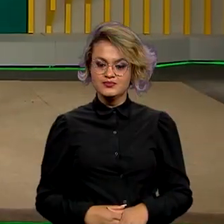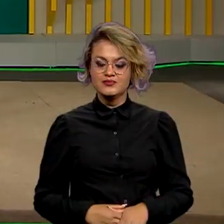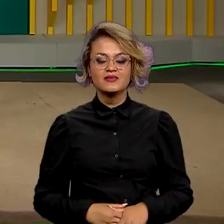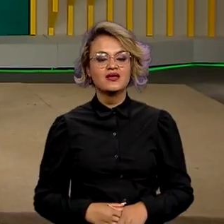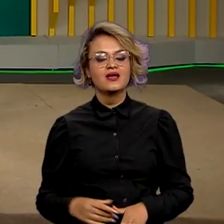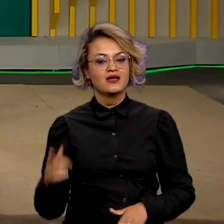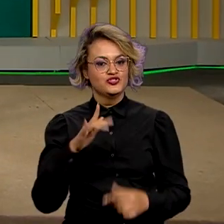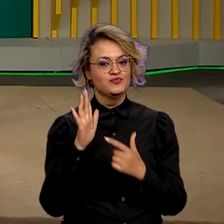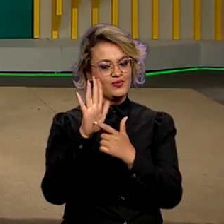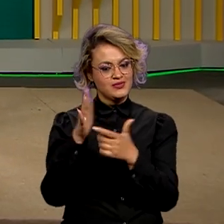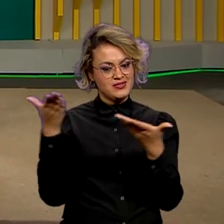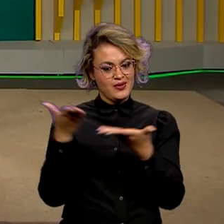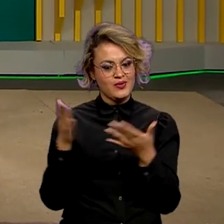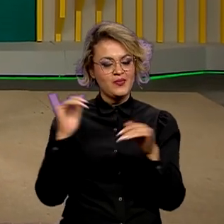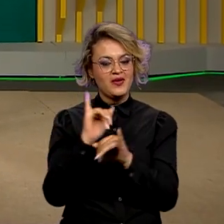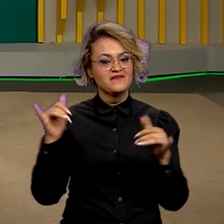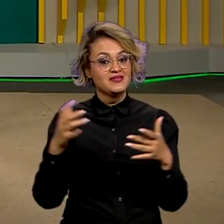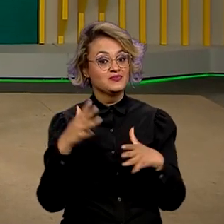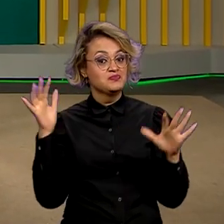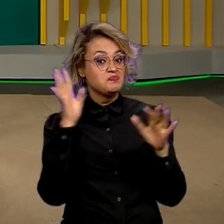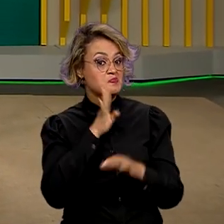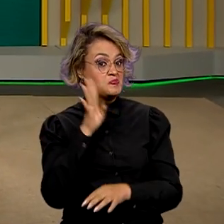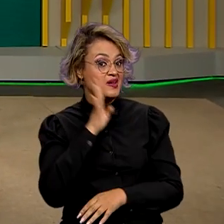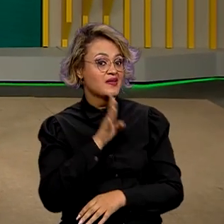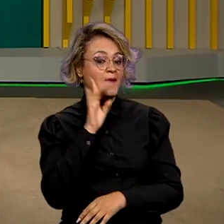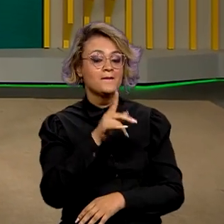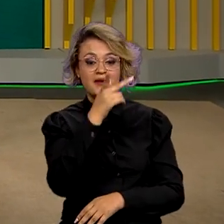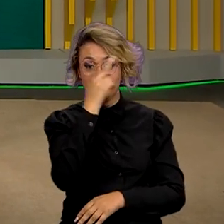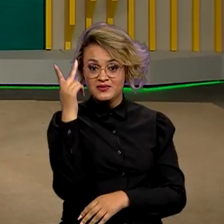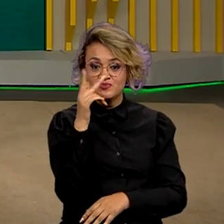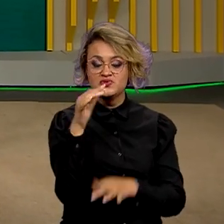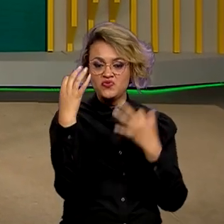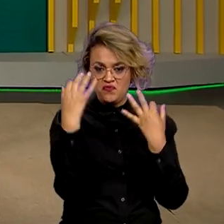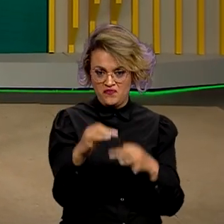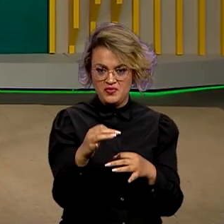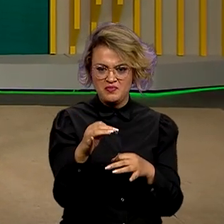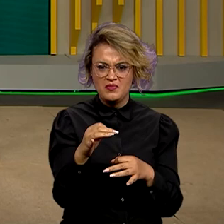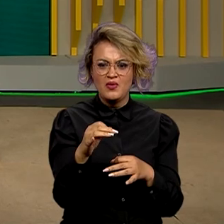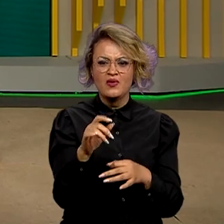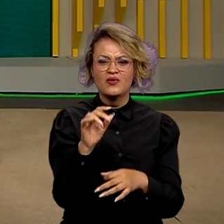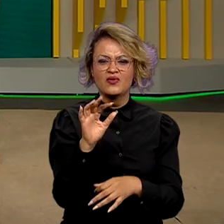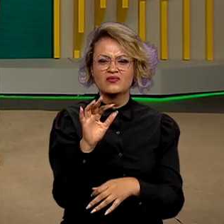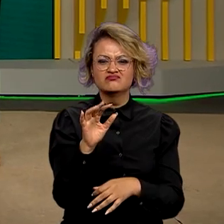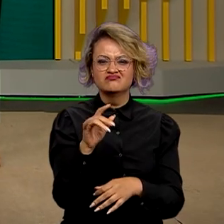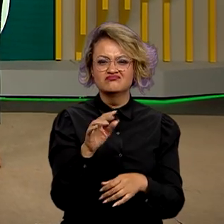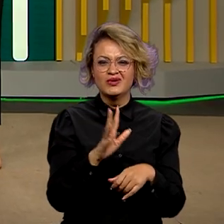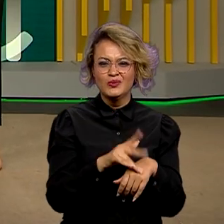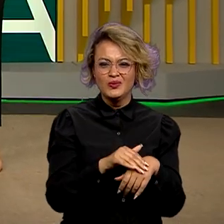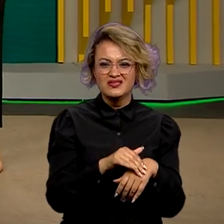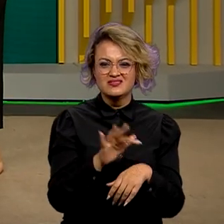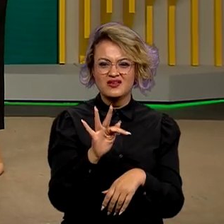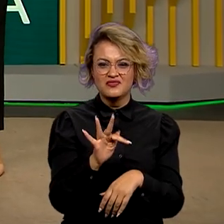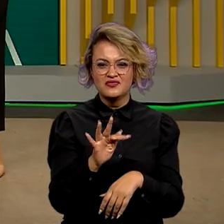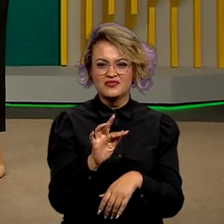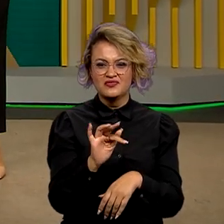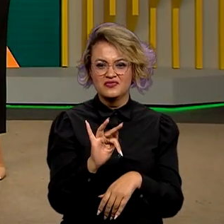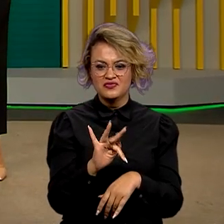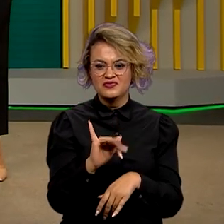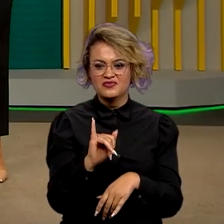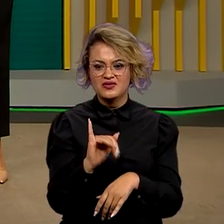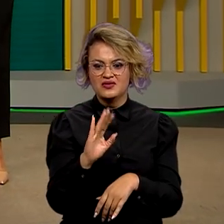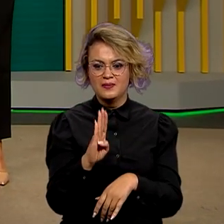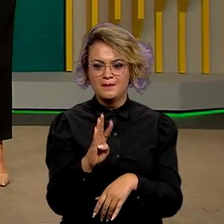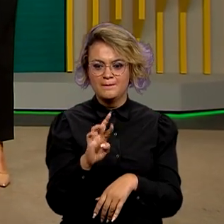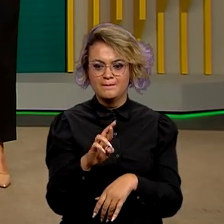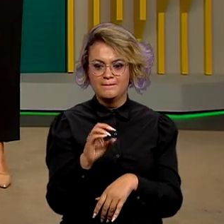A gente traz agora uma notícia animadora para quem tem o diagnóstico de fibrose cística, uma doença genética que provoca